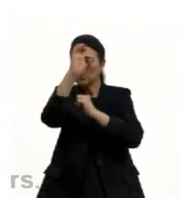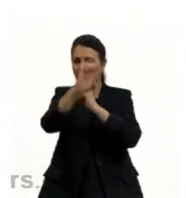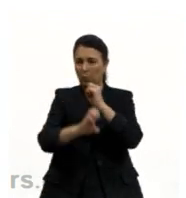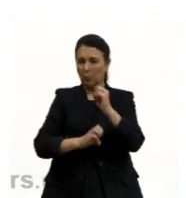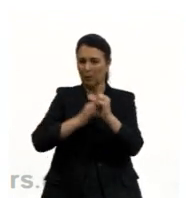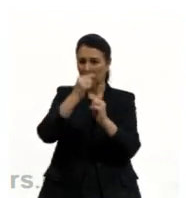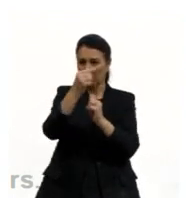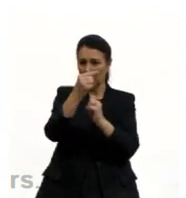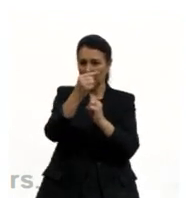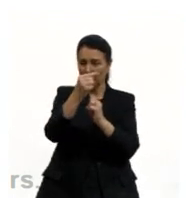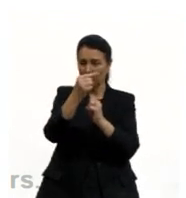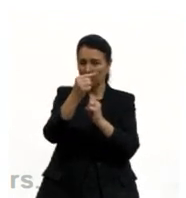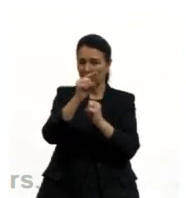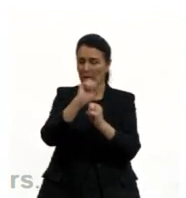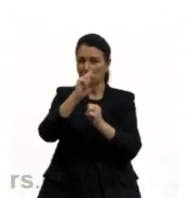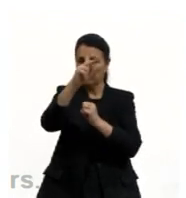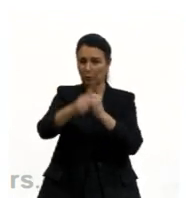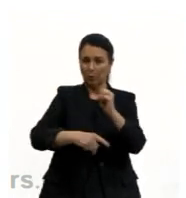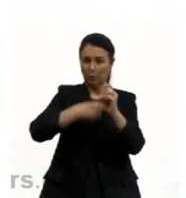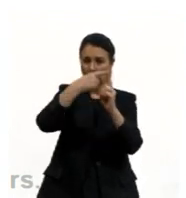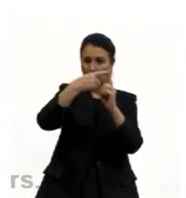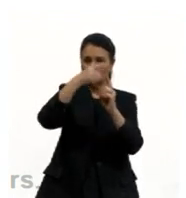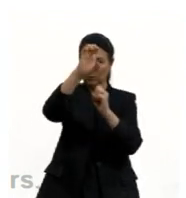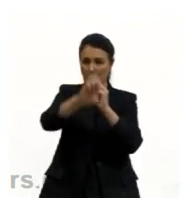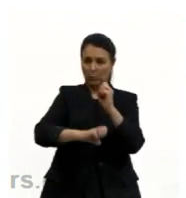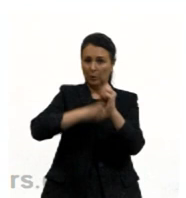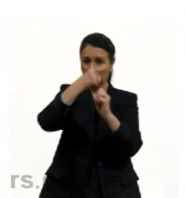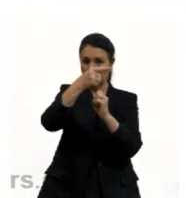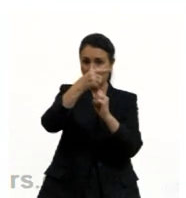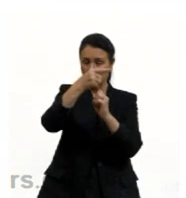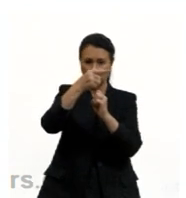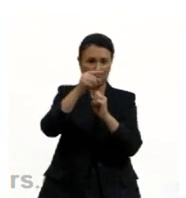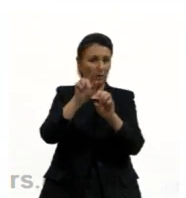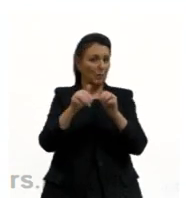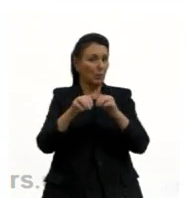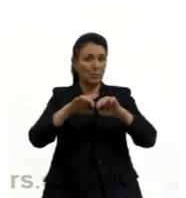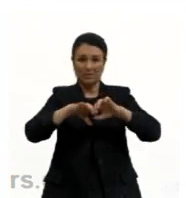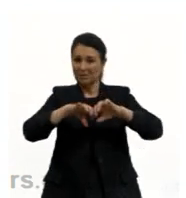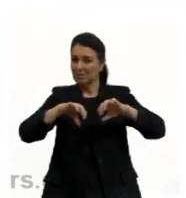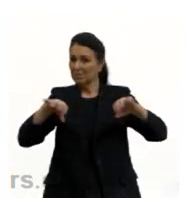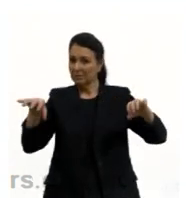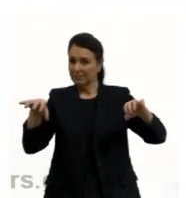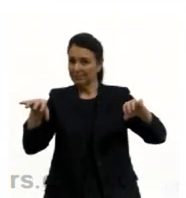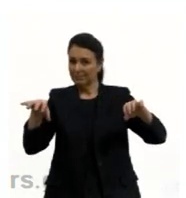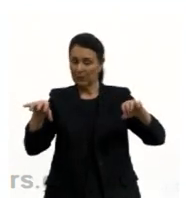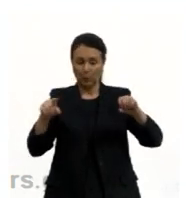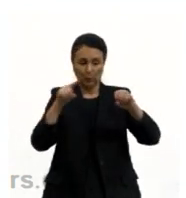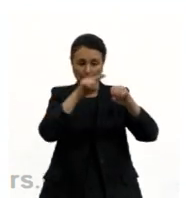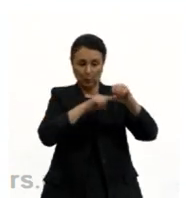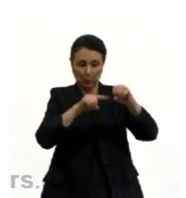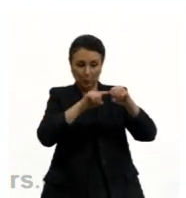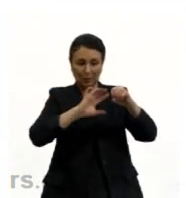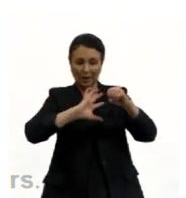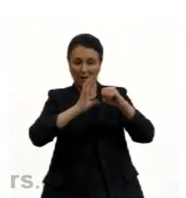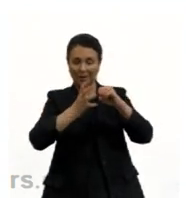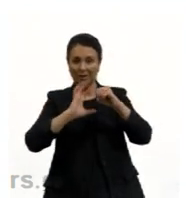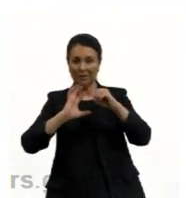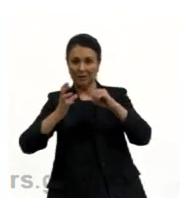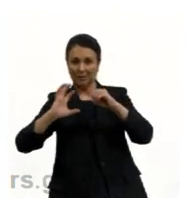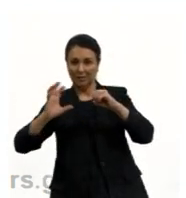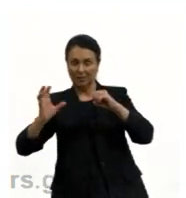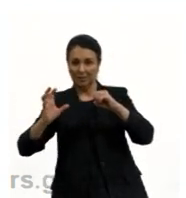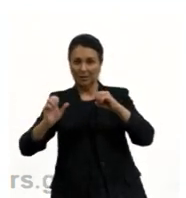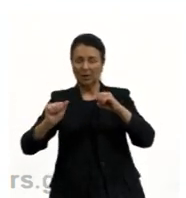Ele não dizia que os prótons e elétrons estavam juntos, estavam separados, né, núcleo e eletrosfera. E.